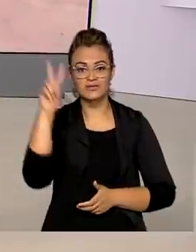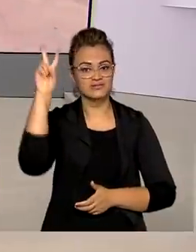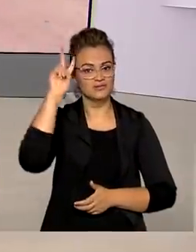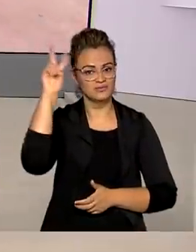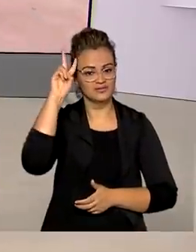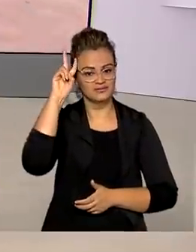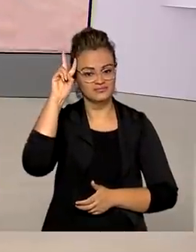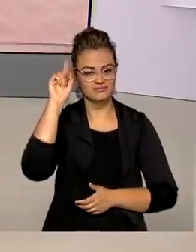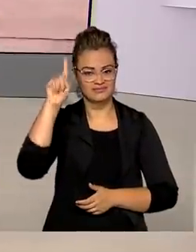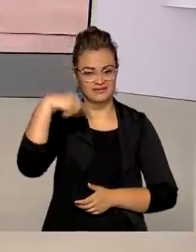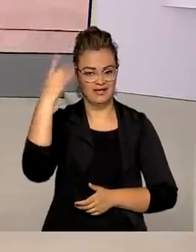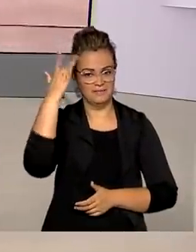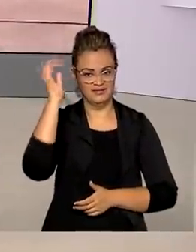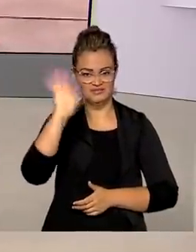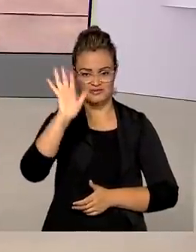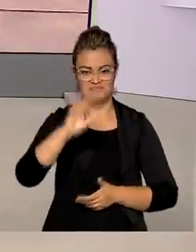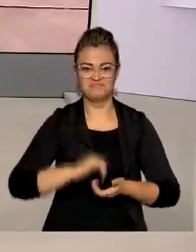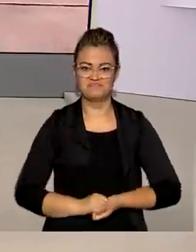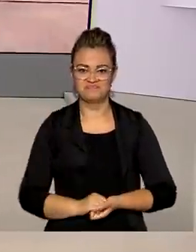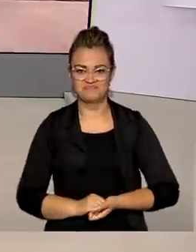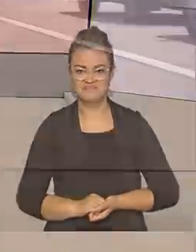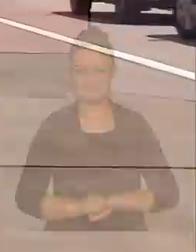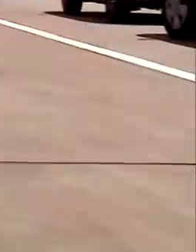-feira para você e até amanhã. Tchau, tchau.